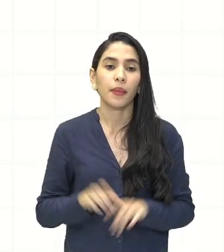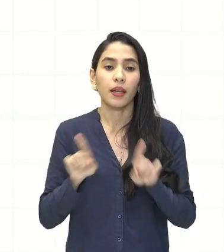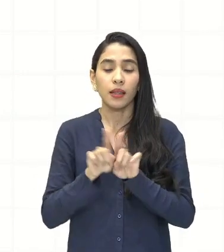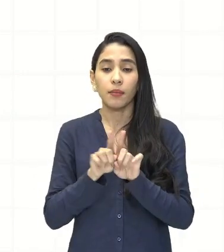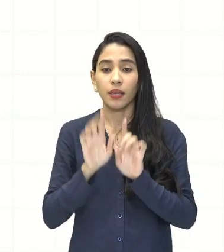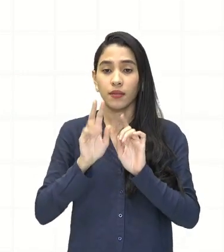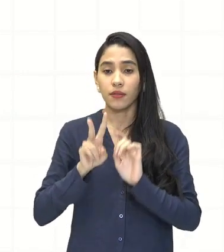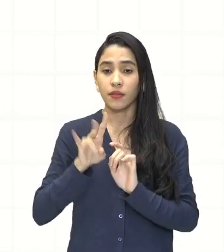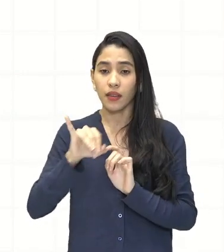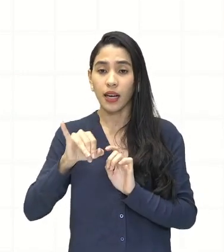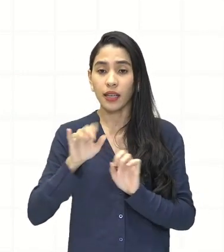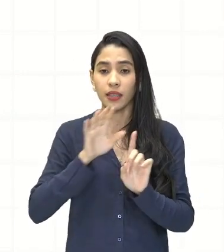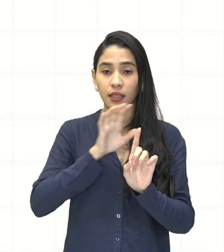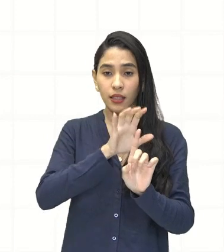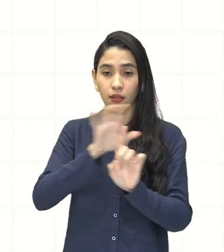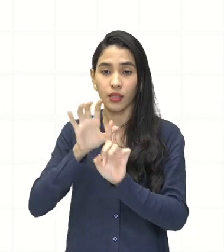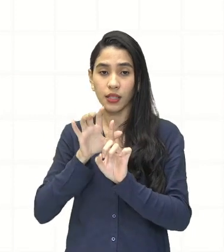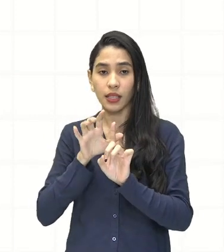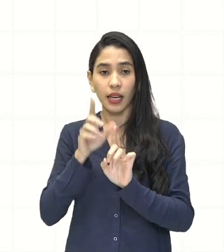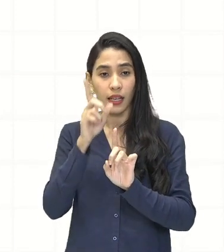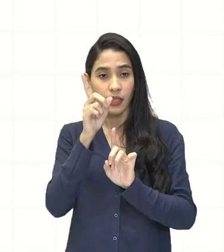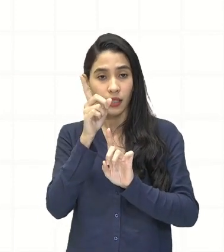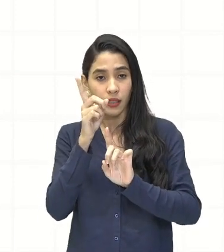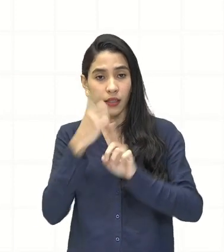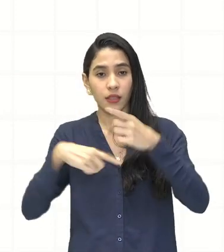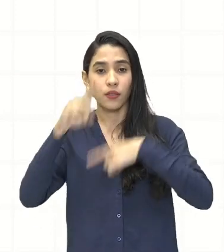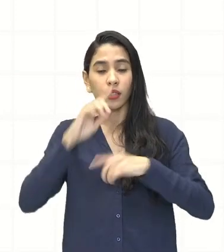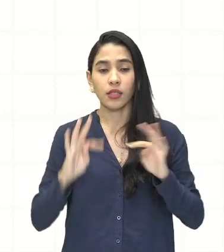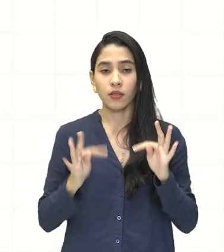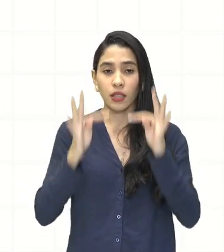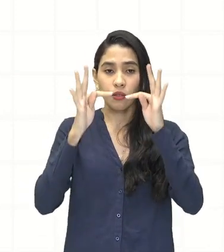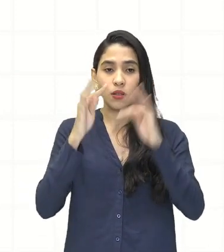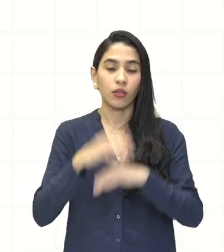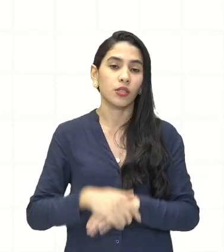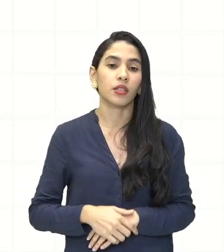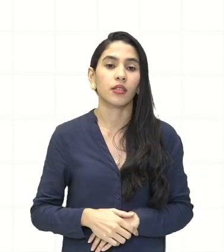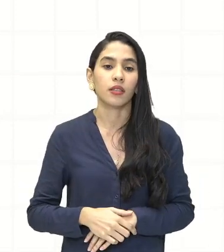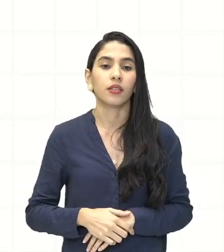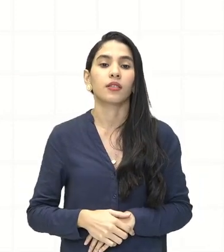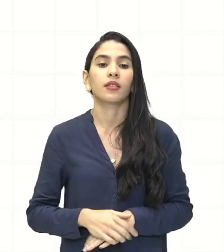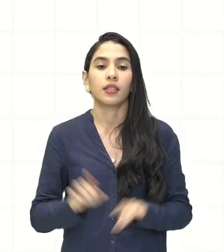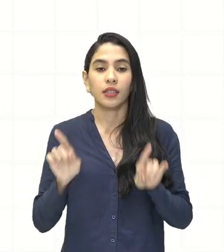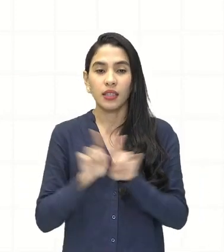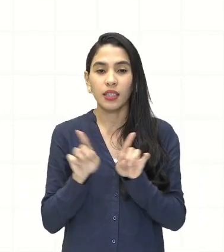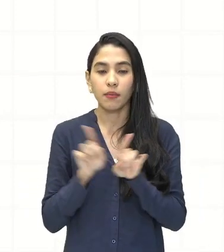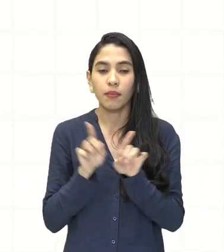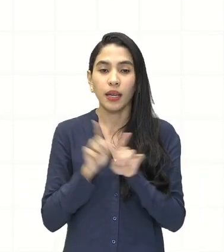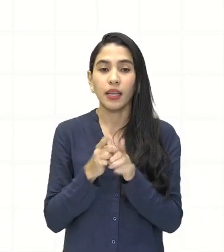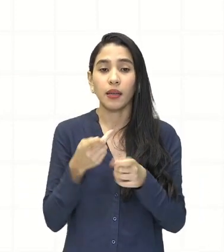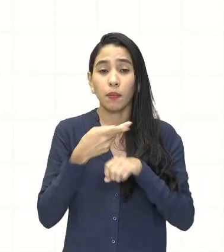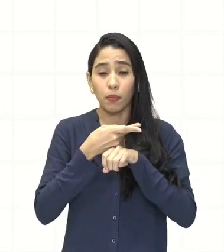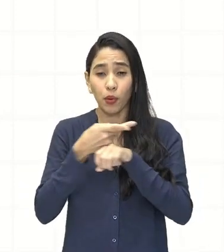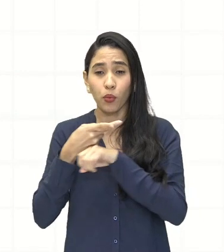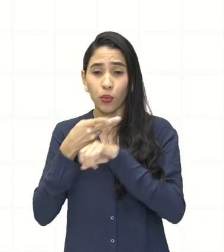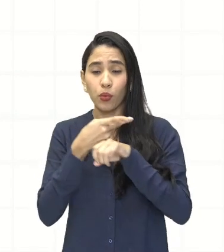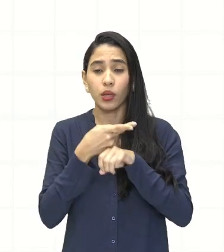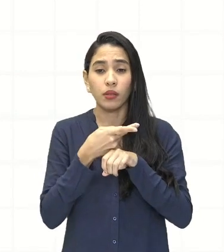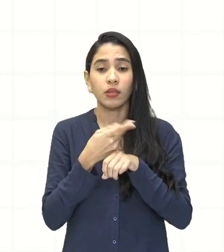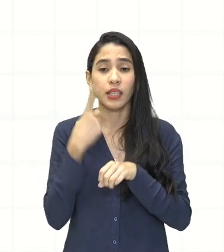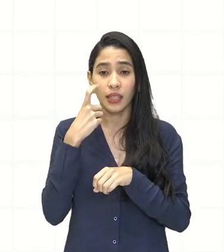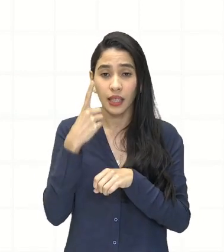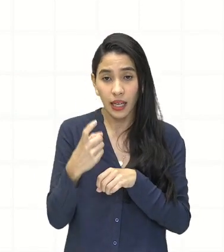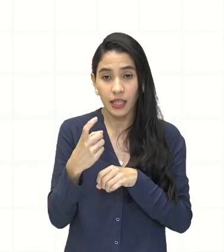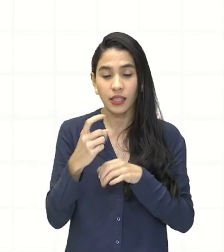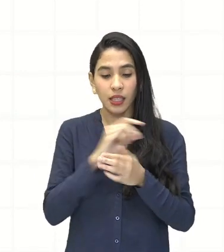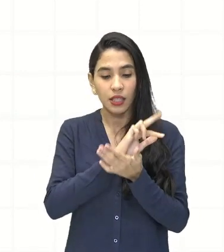influenciar na inovação tecnológica, e na concorrência entre empresas. Observa que